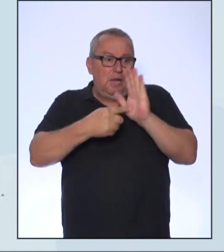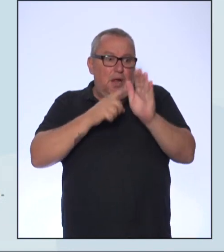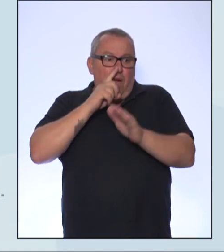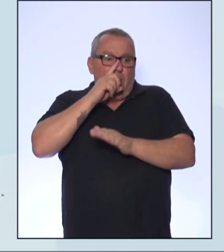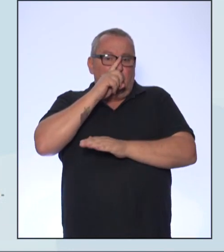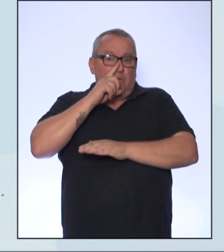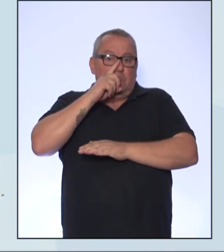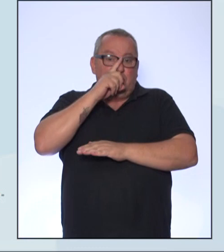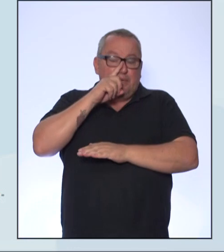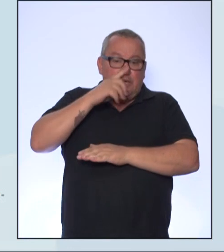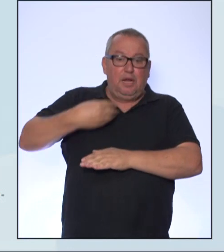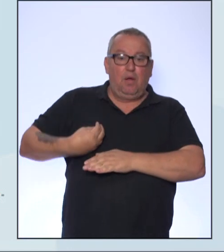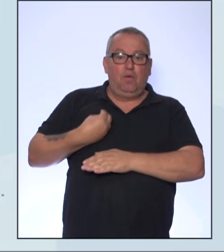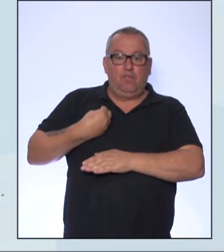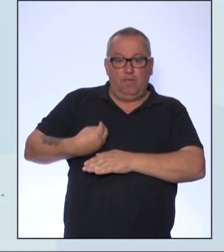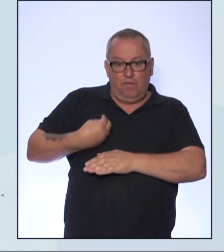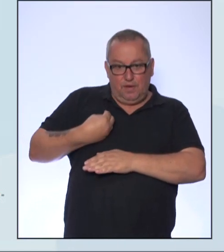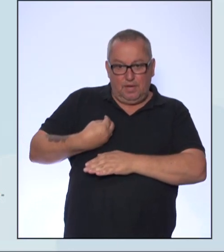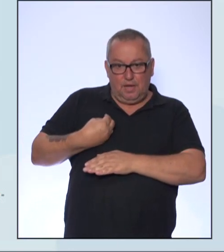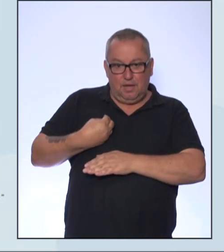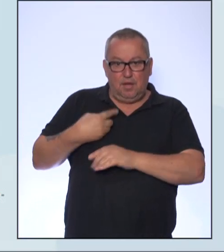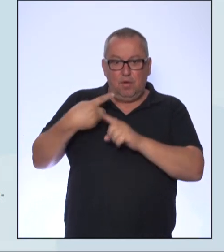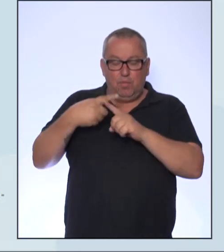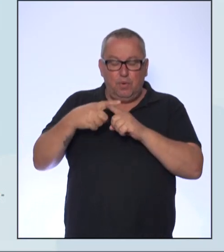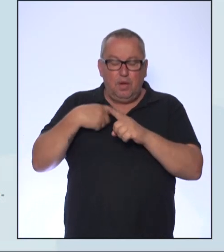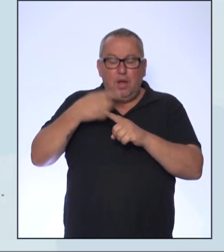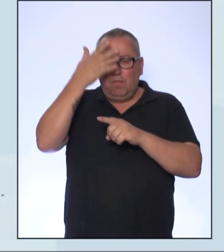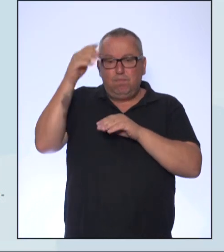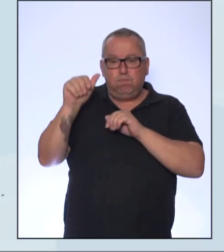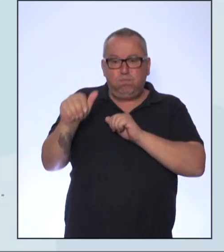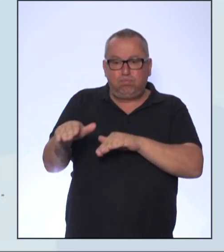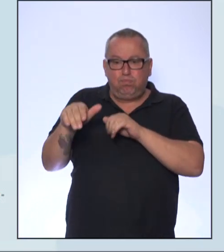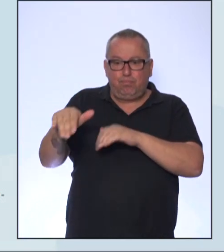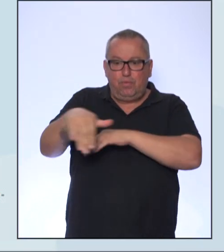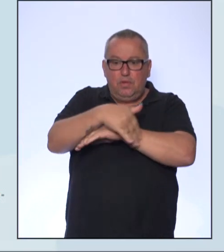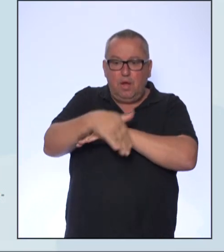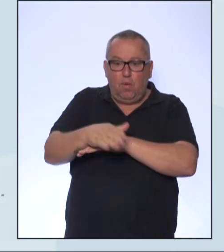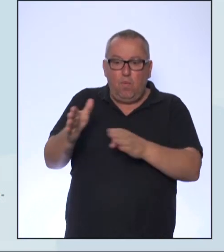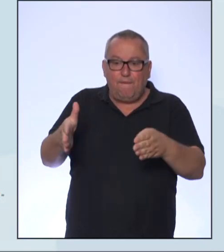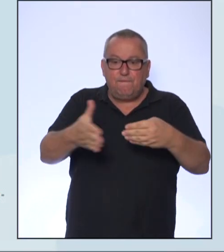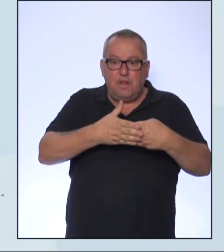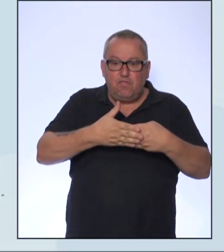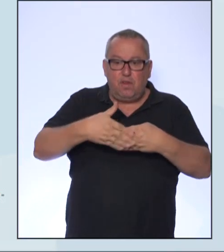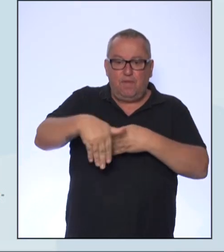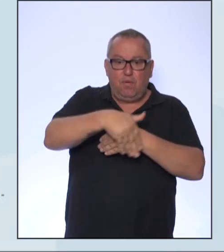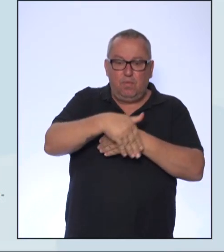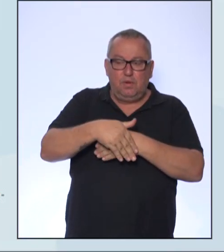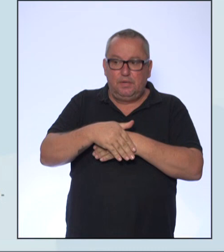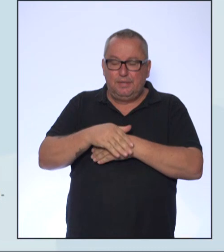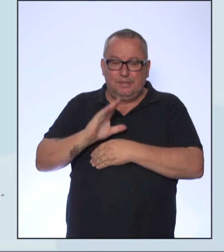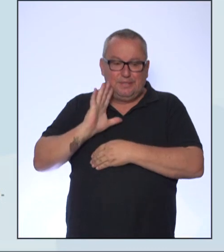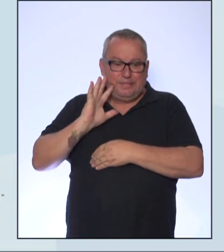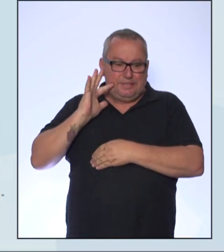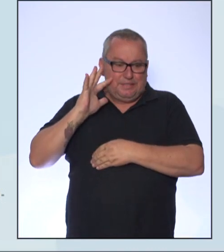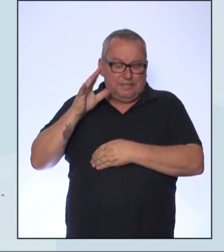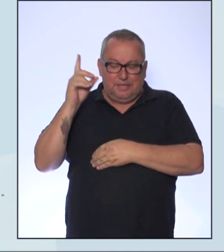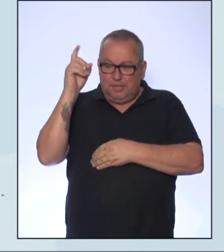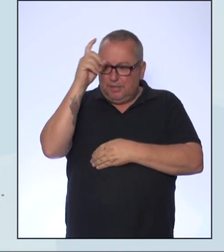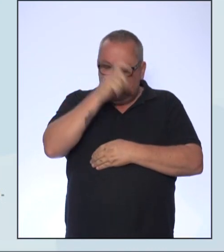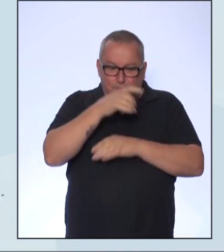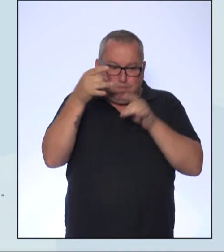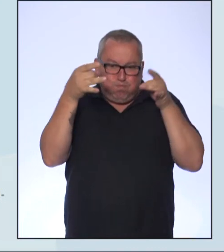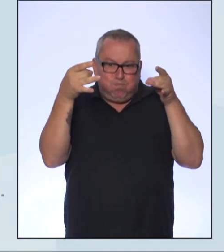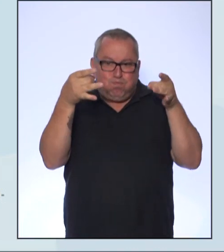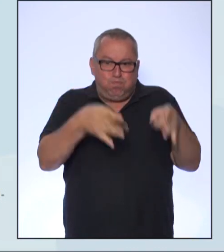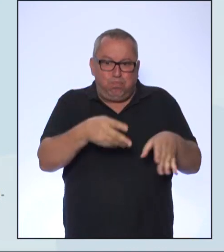ultrapassar as barragens feitas por militares nas ruas da cidade. Difícil decisão de abandonar seu país foi